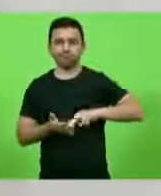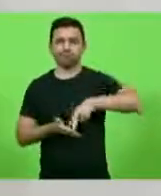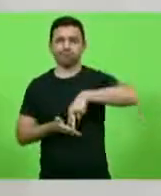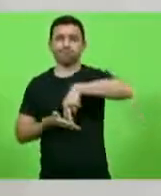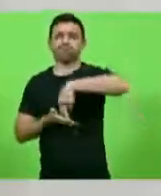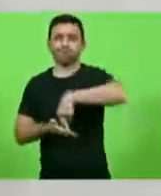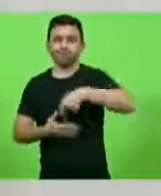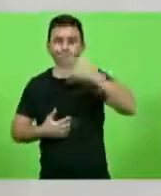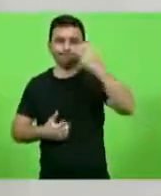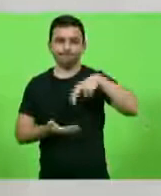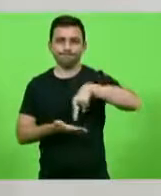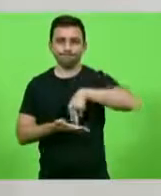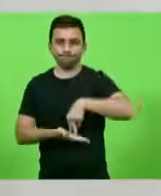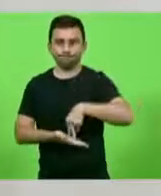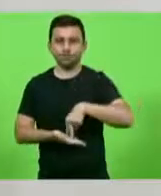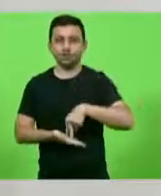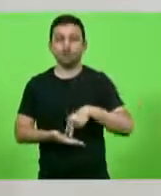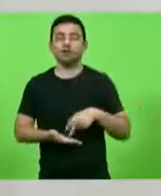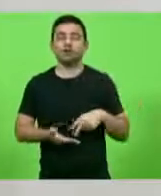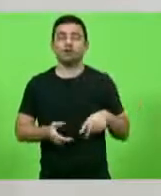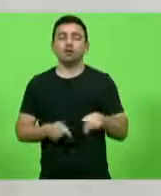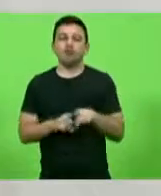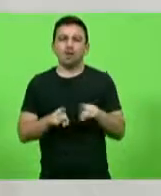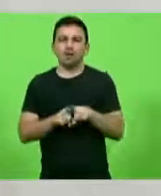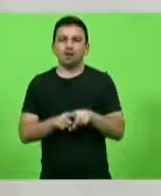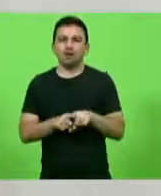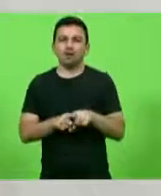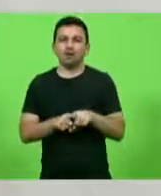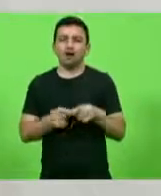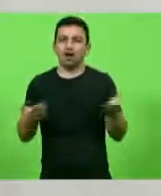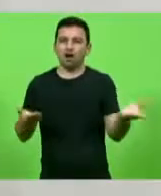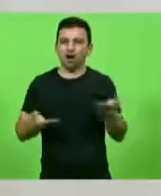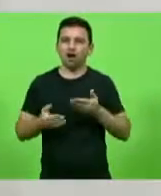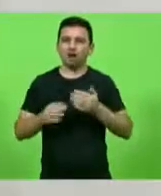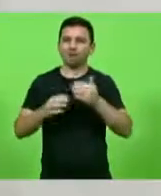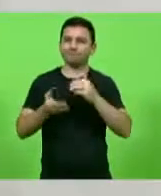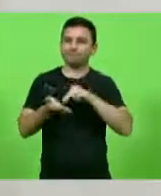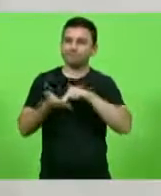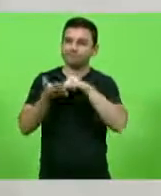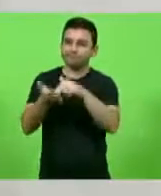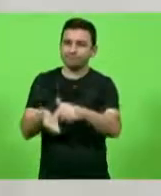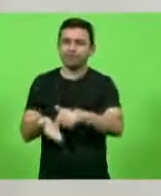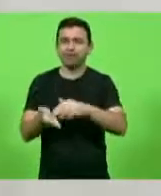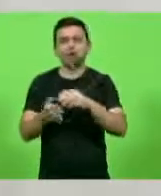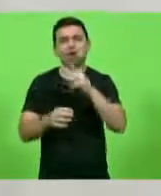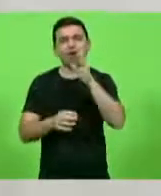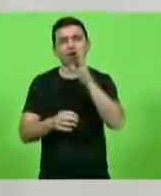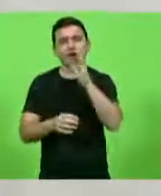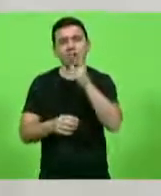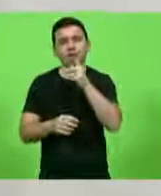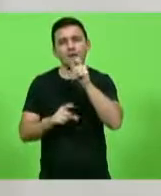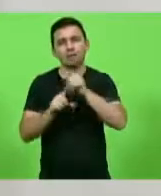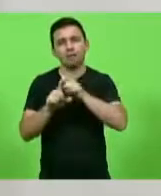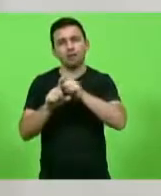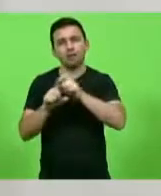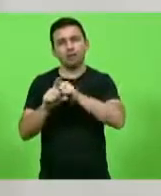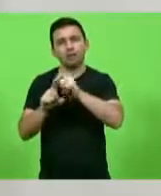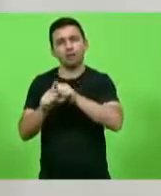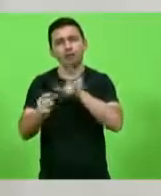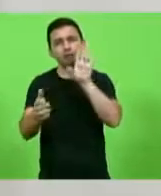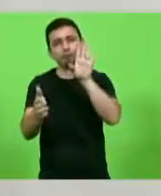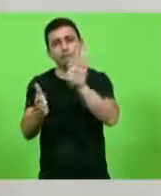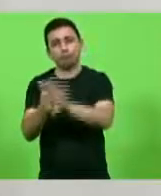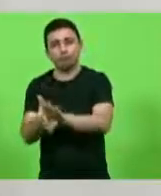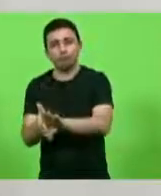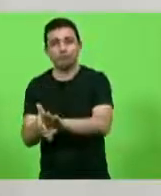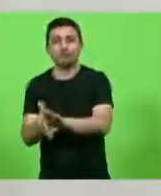Nessa troca de correspondência, que levava meses para chegar ao seu destino, documentou com extrema precisão